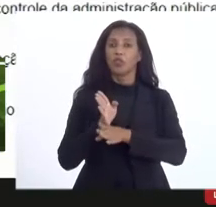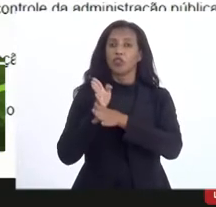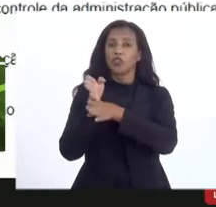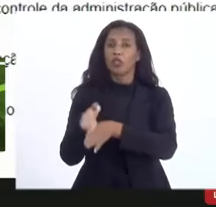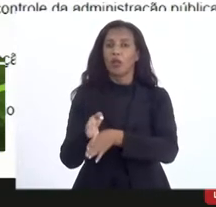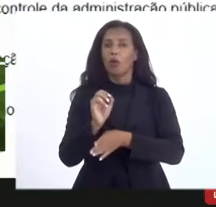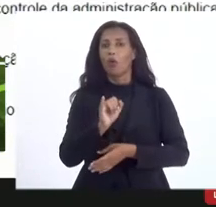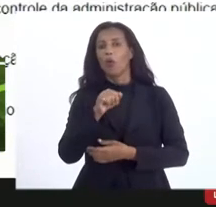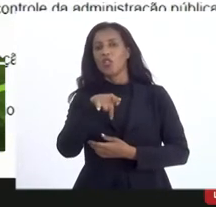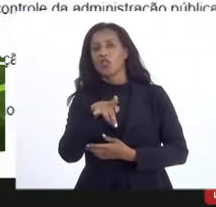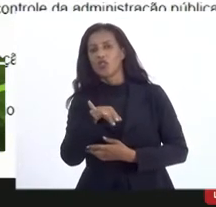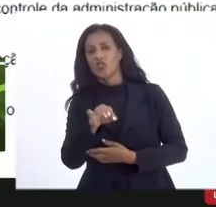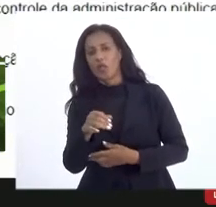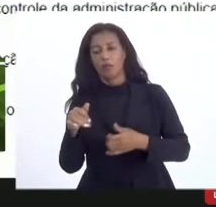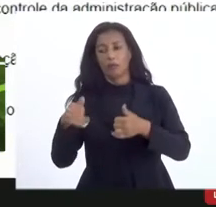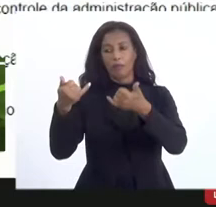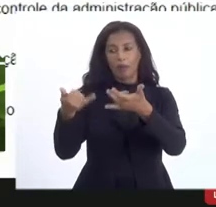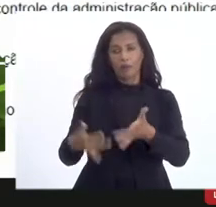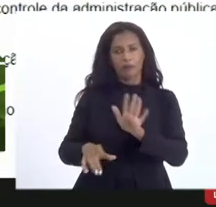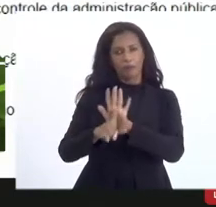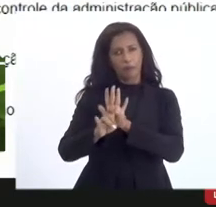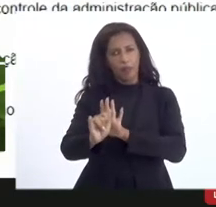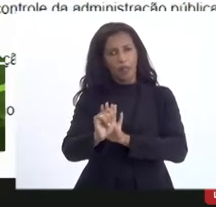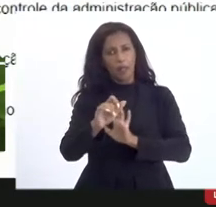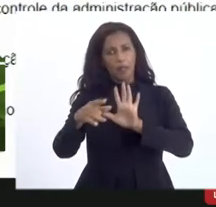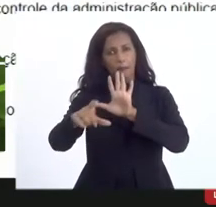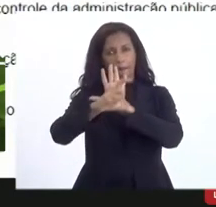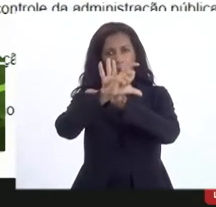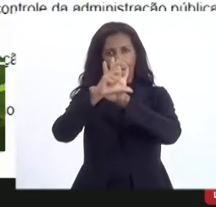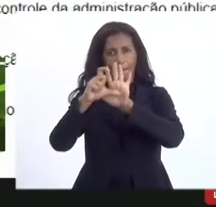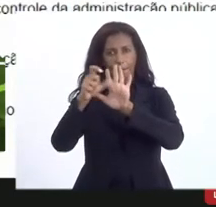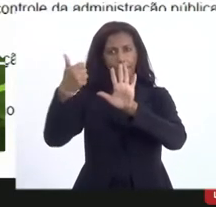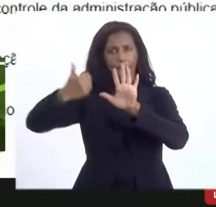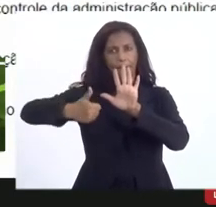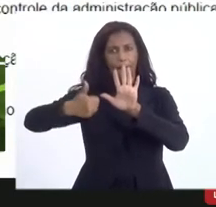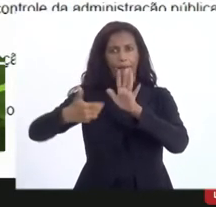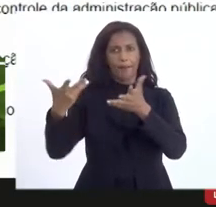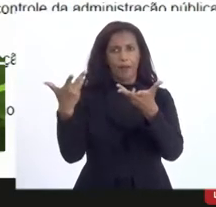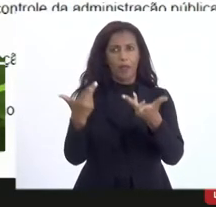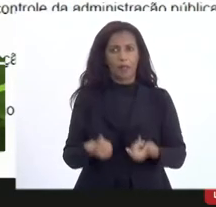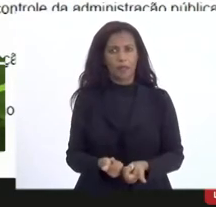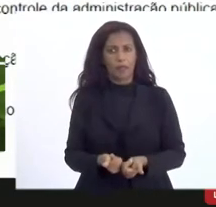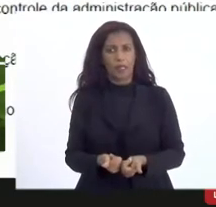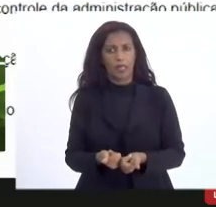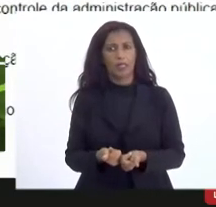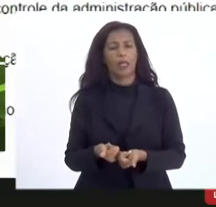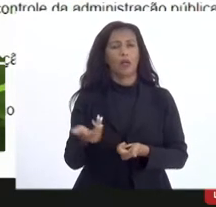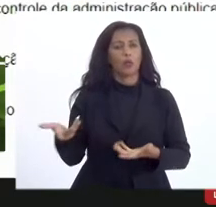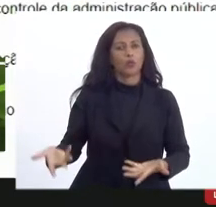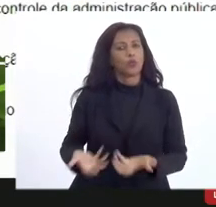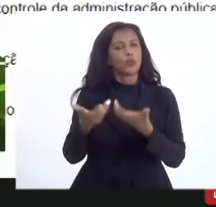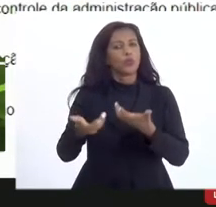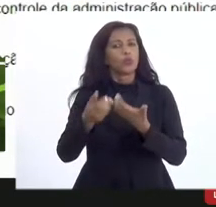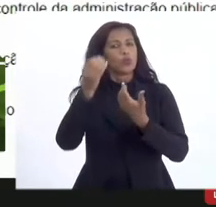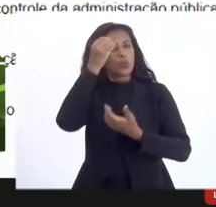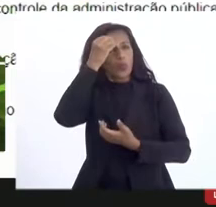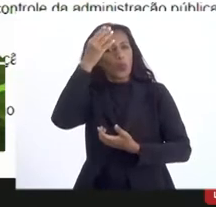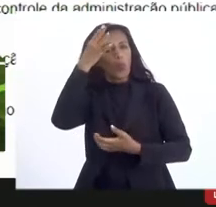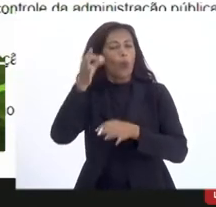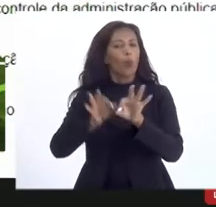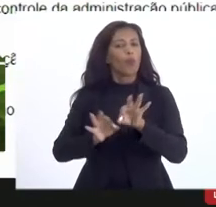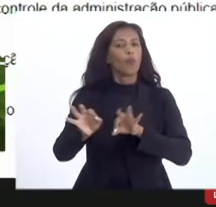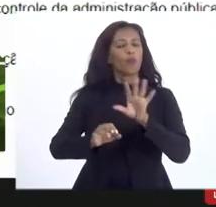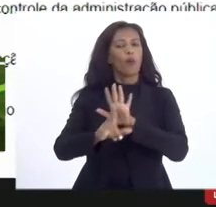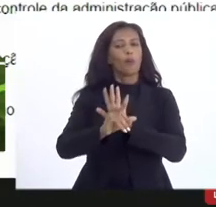indireto para fins desta lei parágrafo primeiro considera-se programa estadual de fomento incentivo à cultura conforme a lei estadual